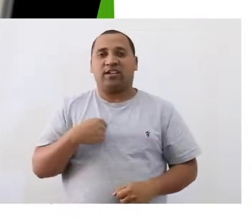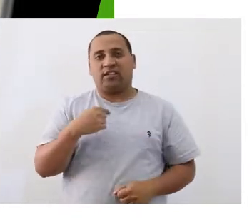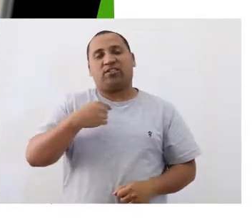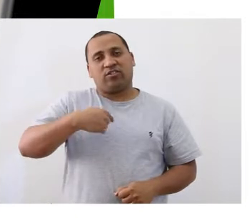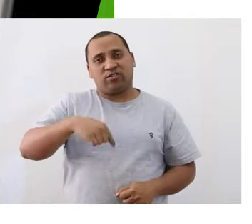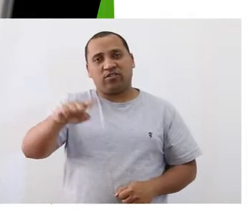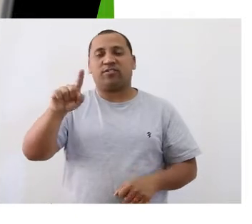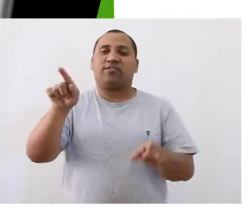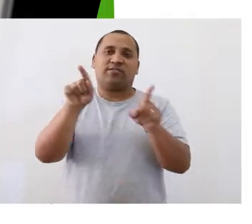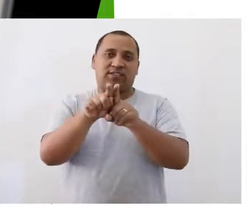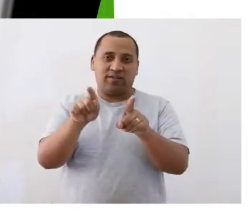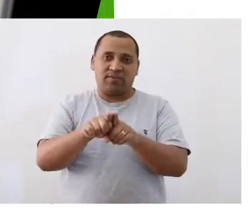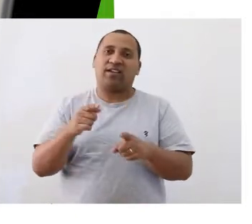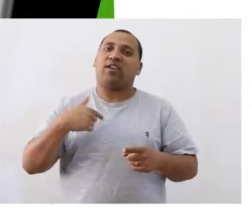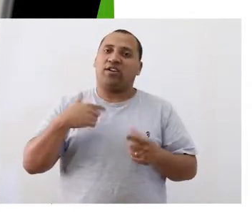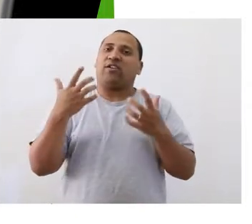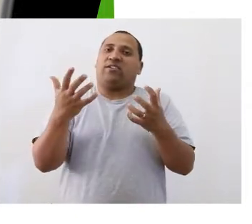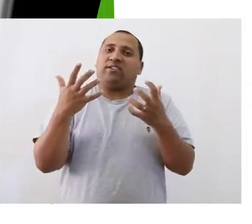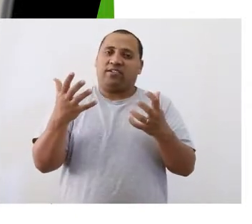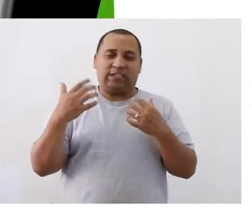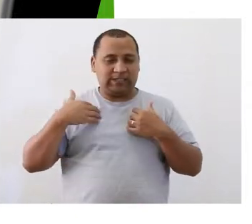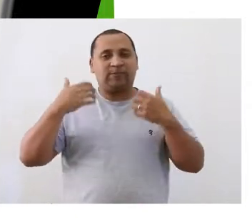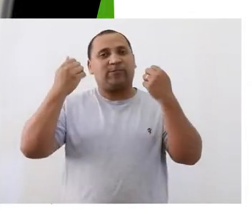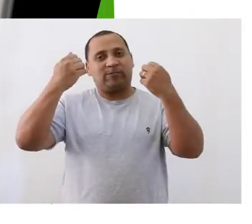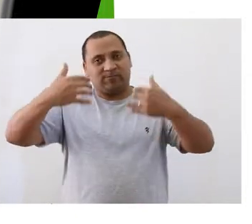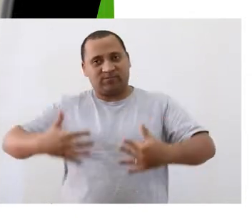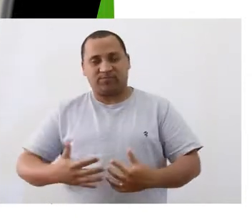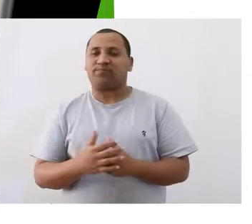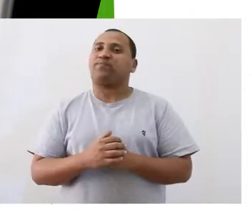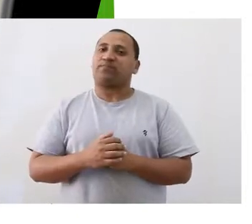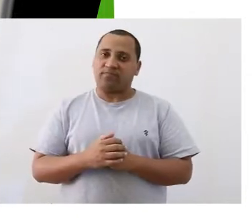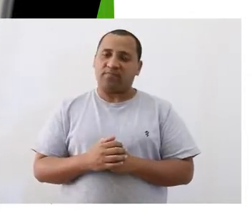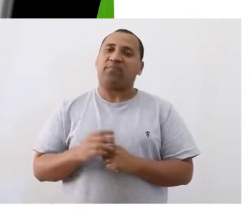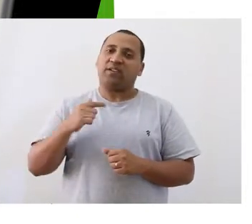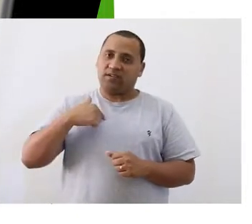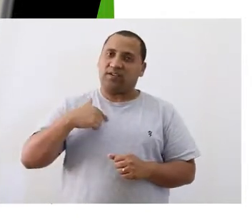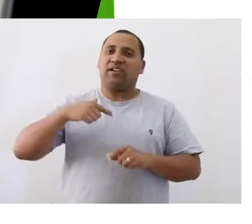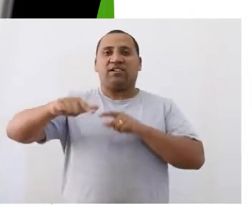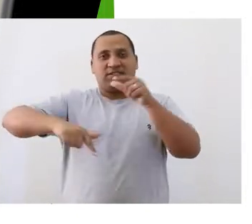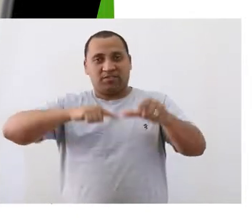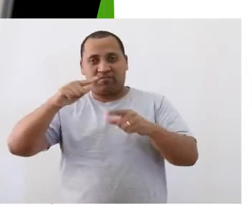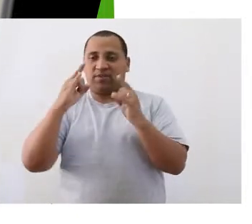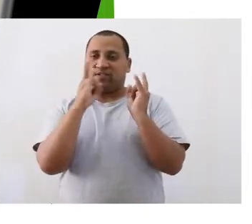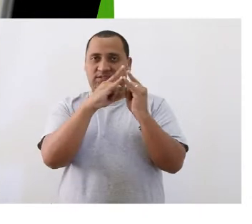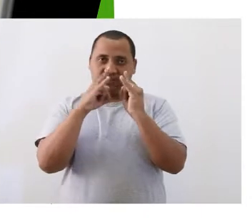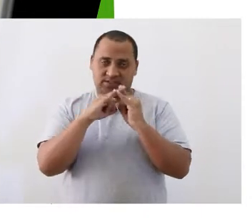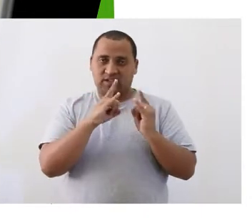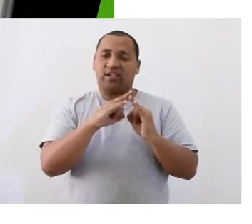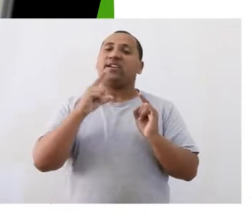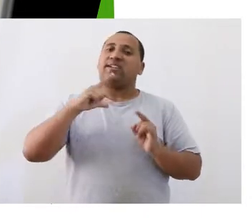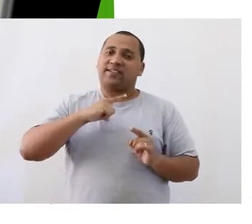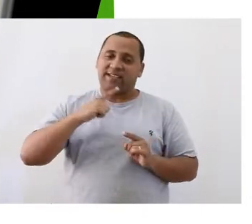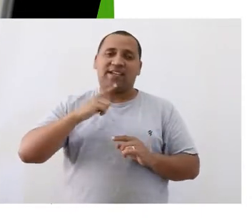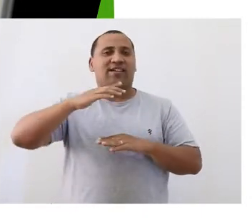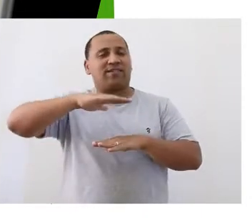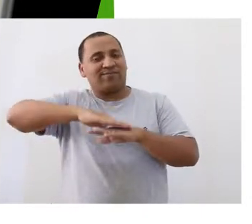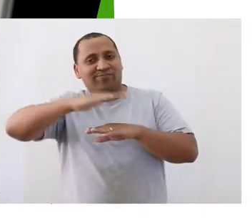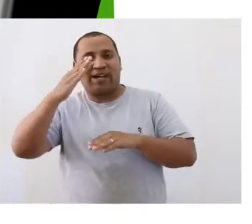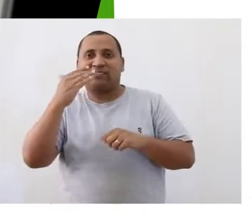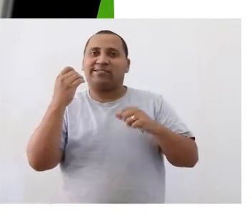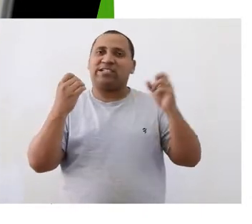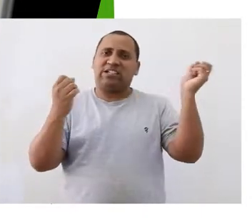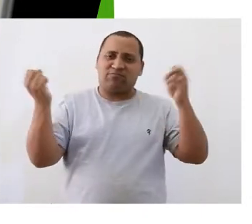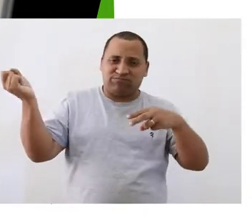levo em consideração o fato de que trabalho numa instituição que a cada vez